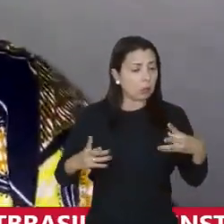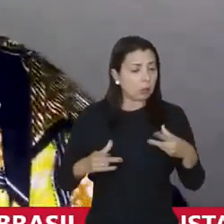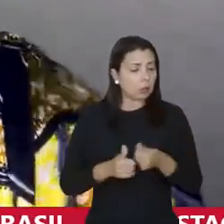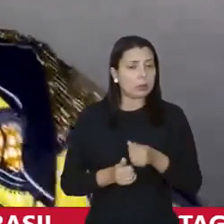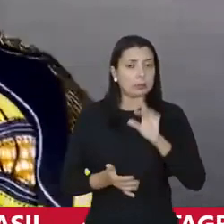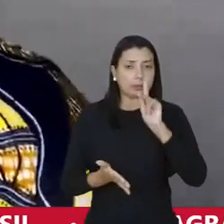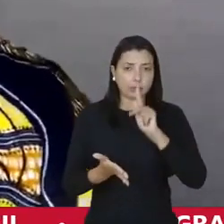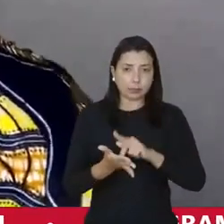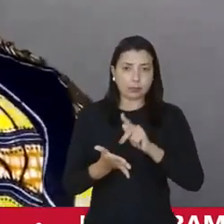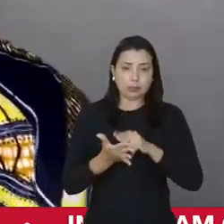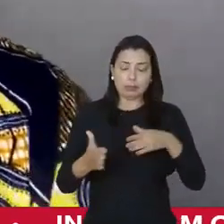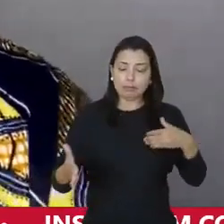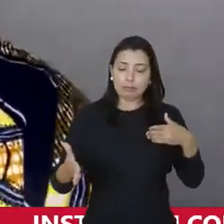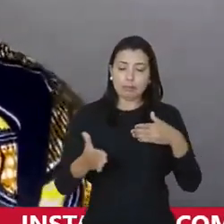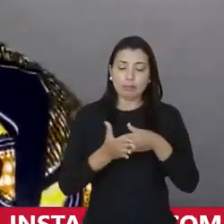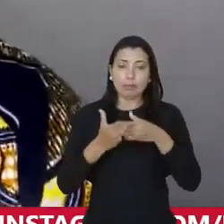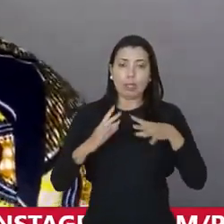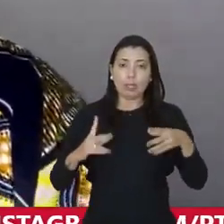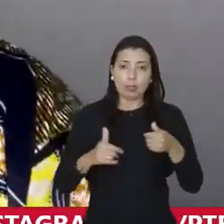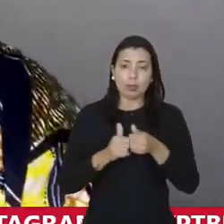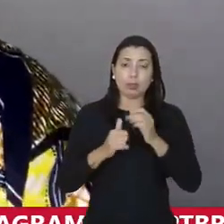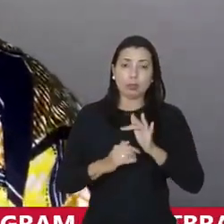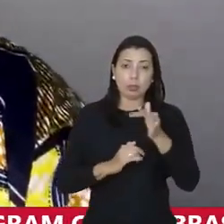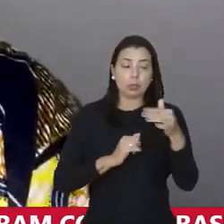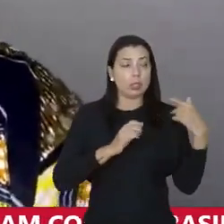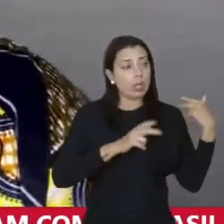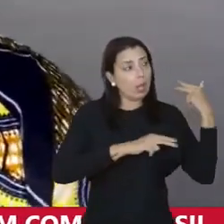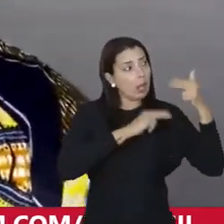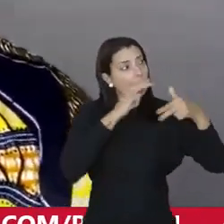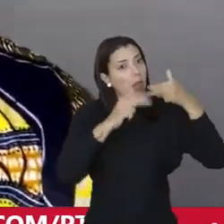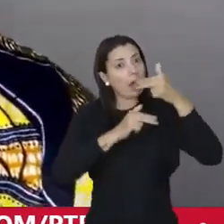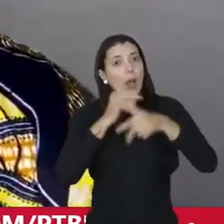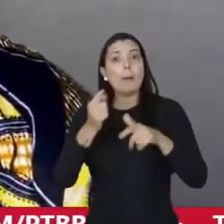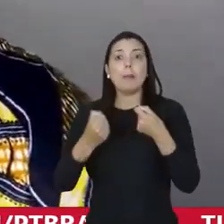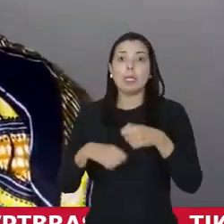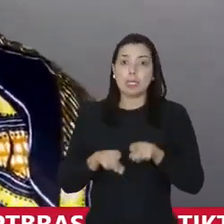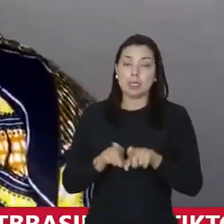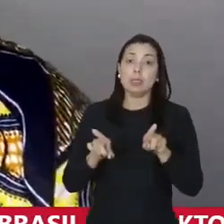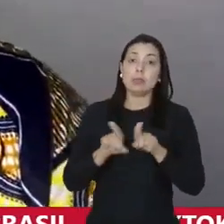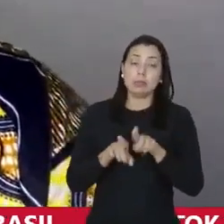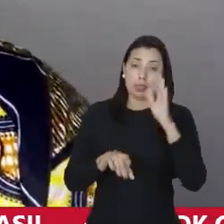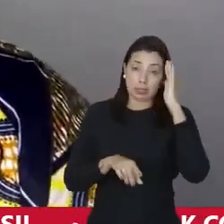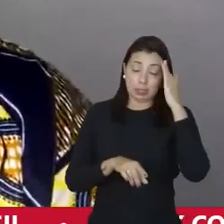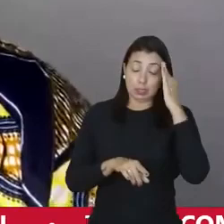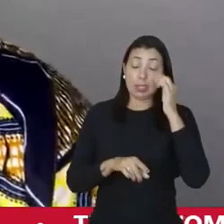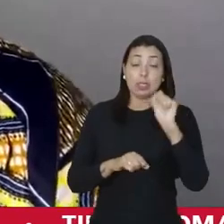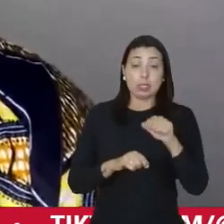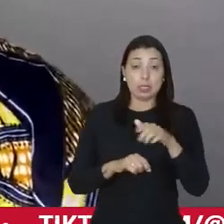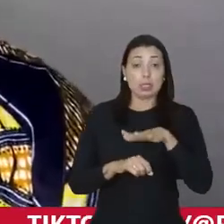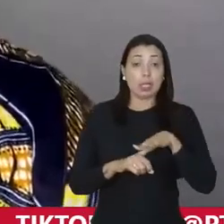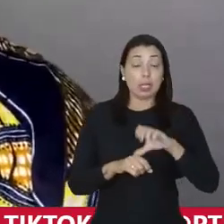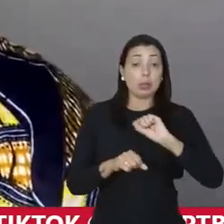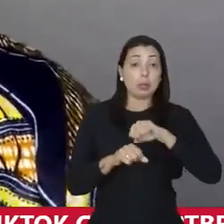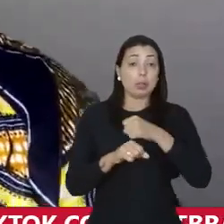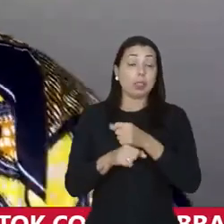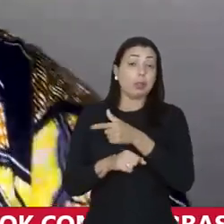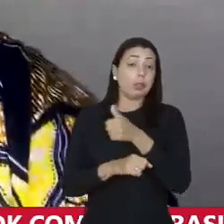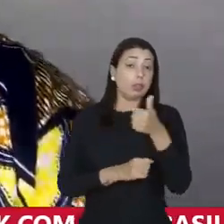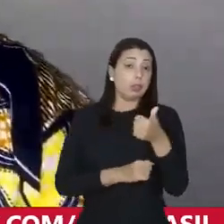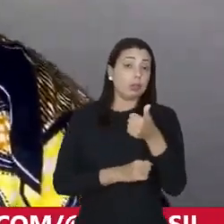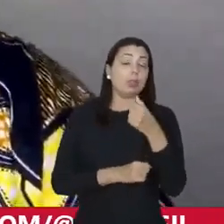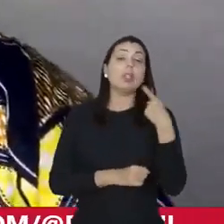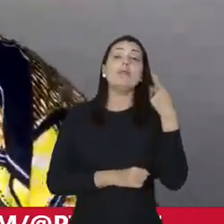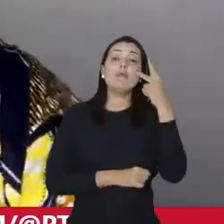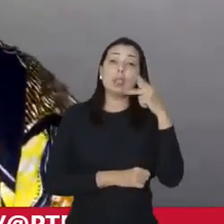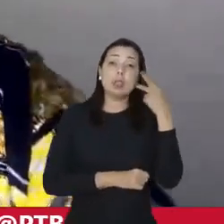certeza um impacto gigante que vai ficar para todas as futuras gerações. Só que a gente precisa entender também que a gente está no século XXI e que uma